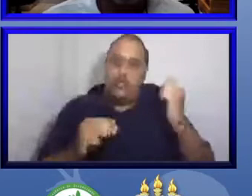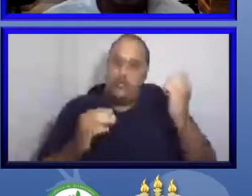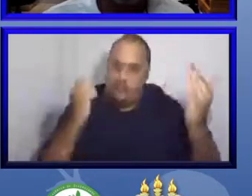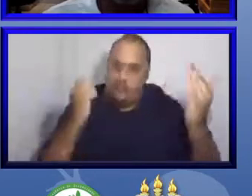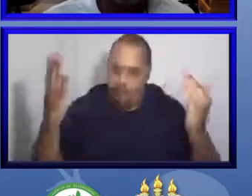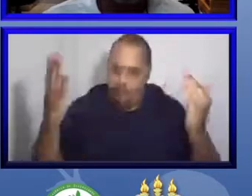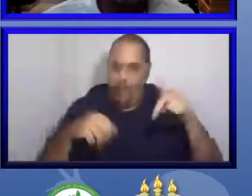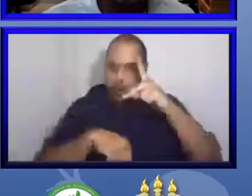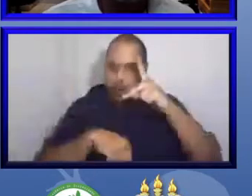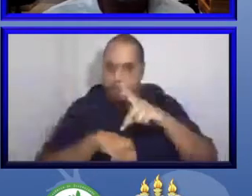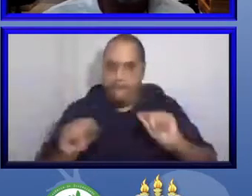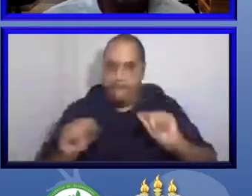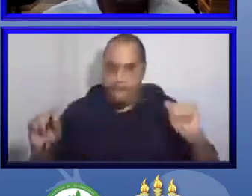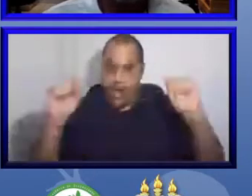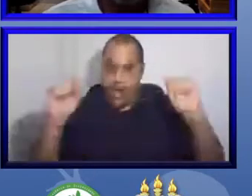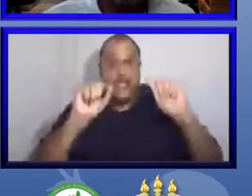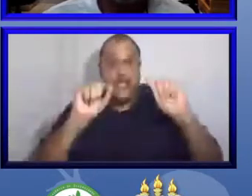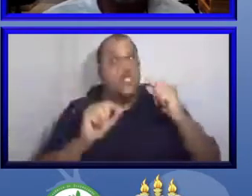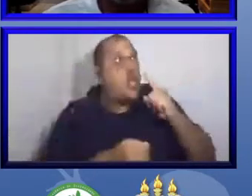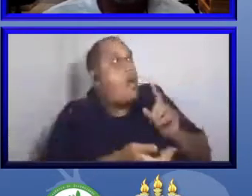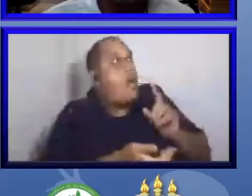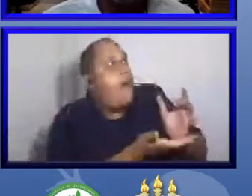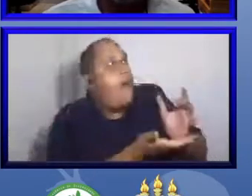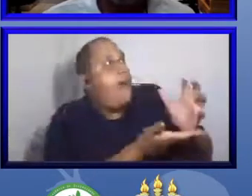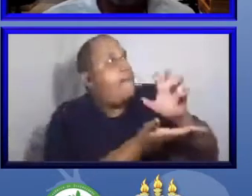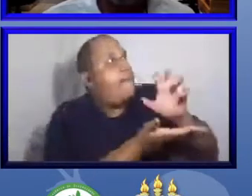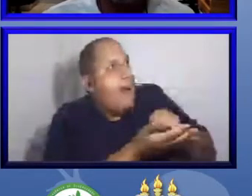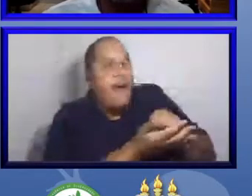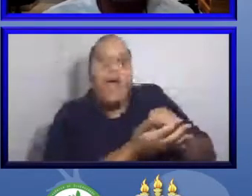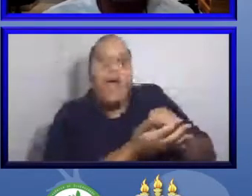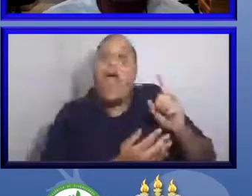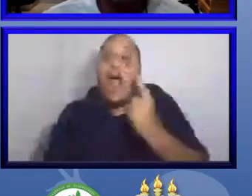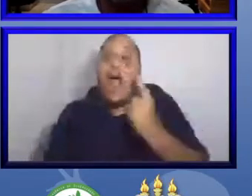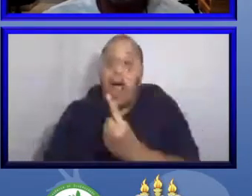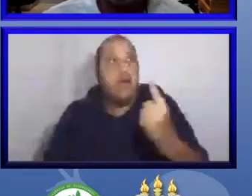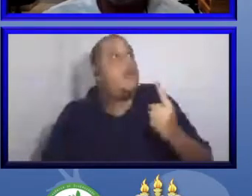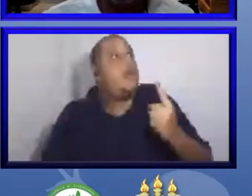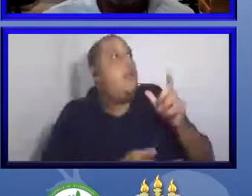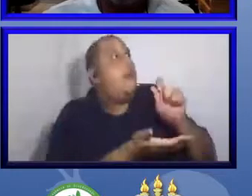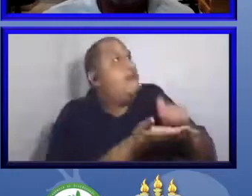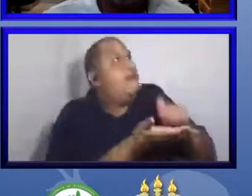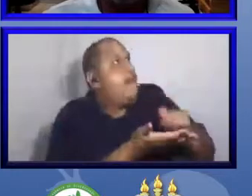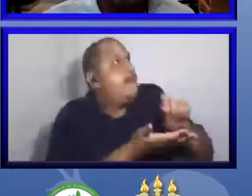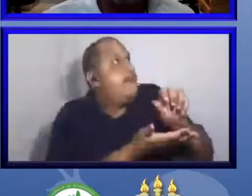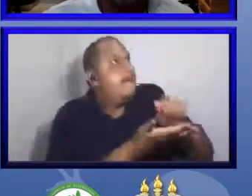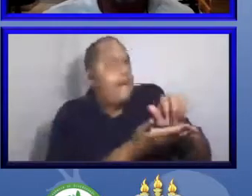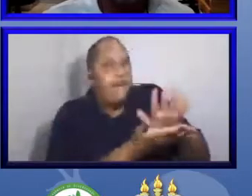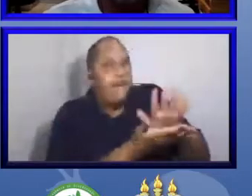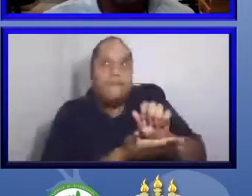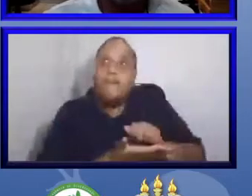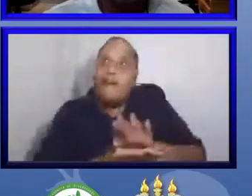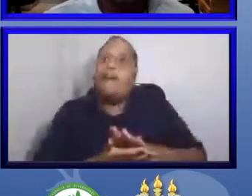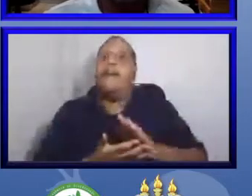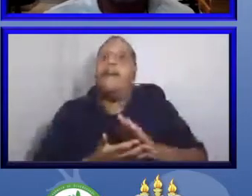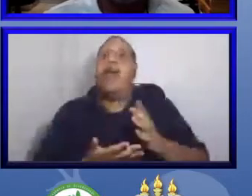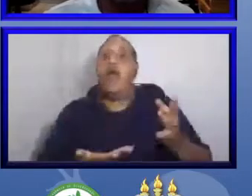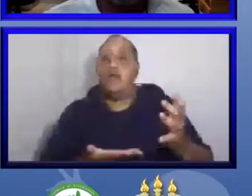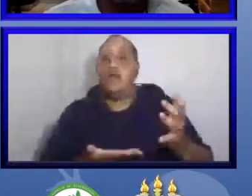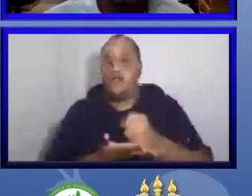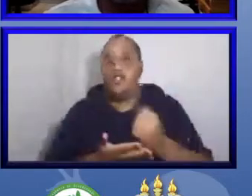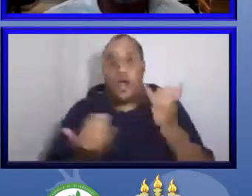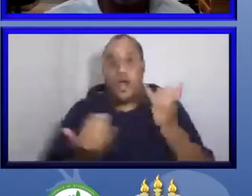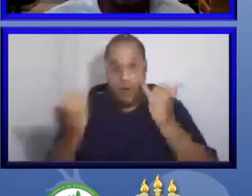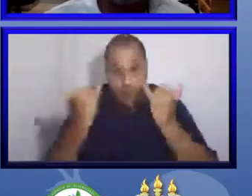essas informações úteis para que eles mesmo ou outras pessoas possam desenvolver trabalhos